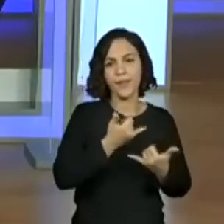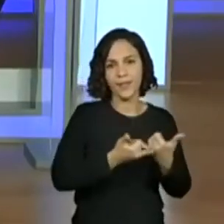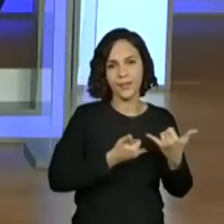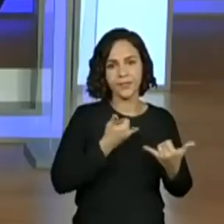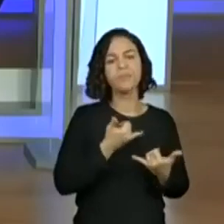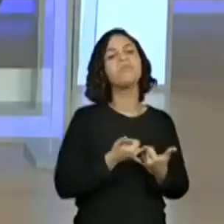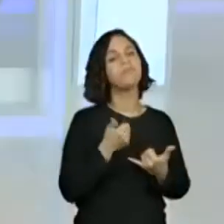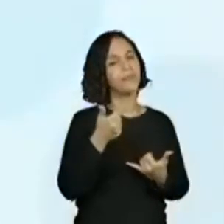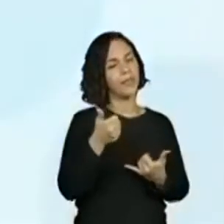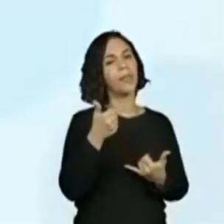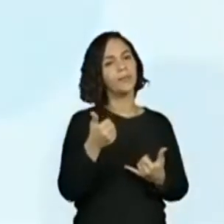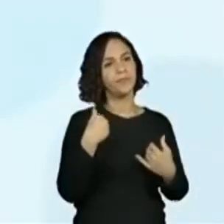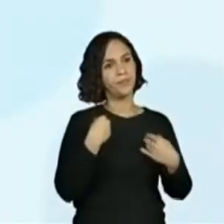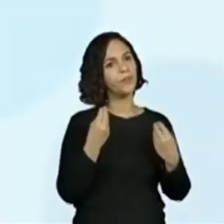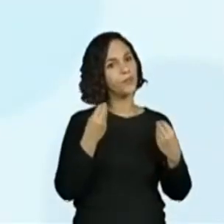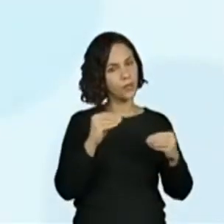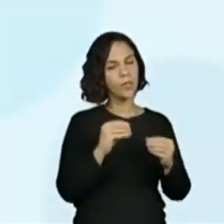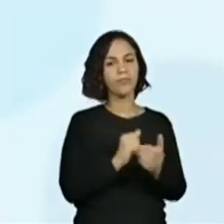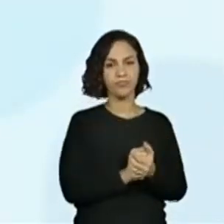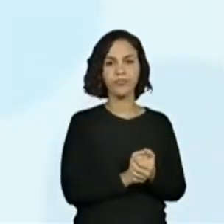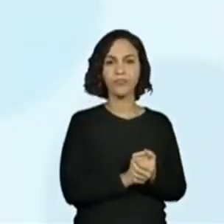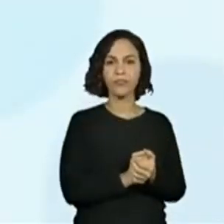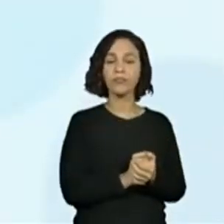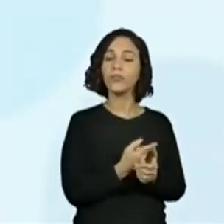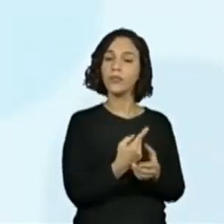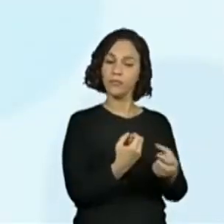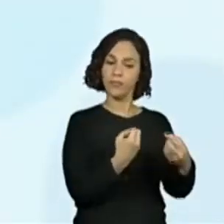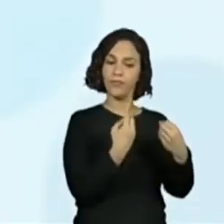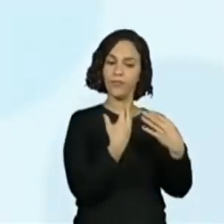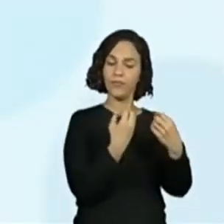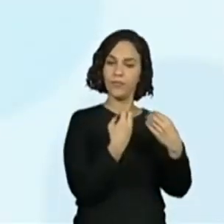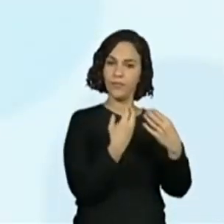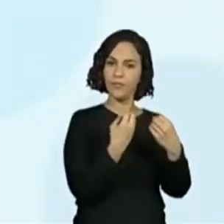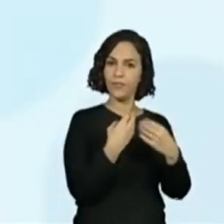colocar. Texto 1, ensinar...